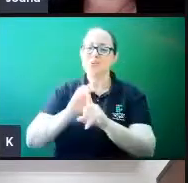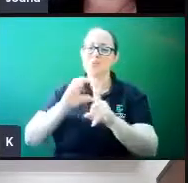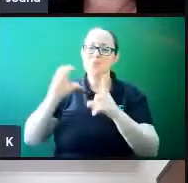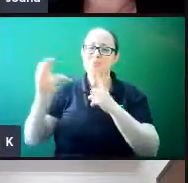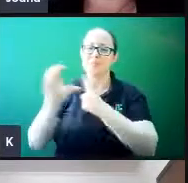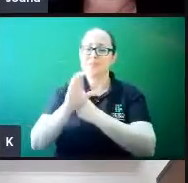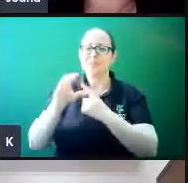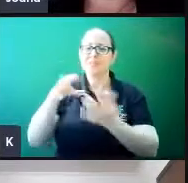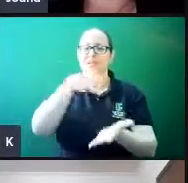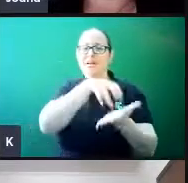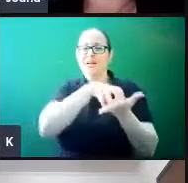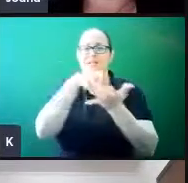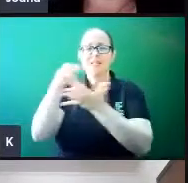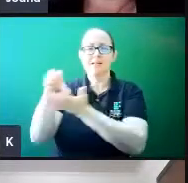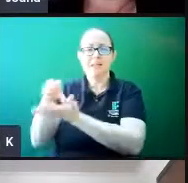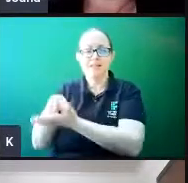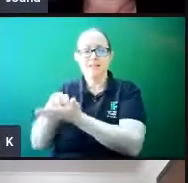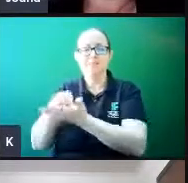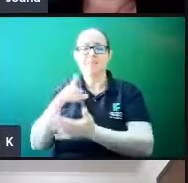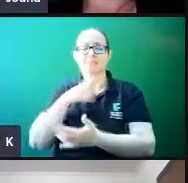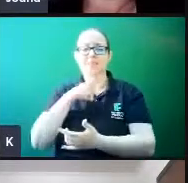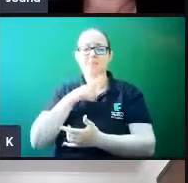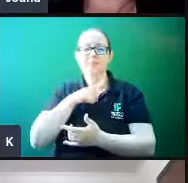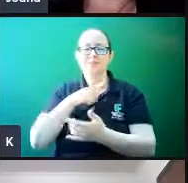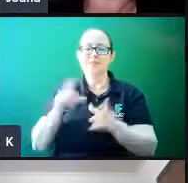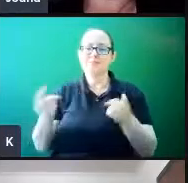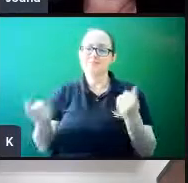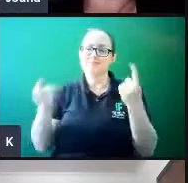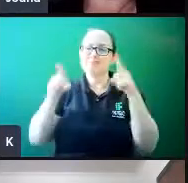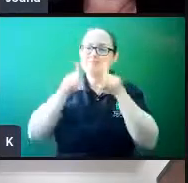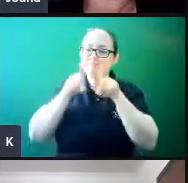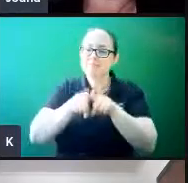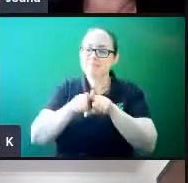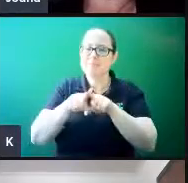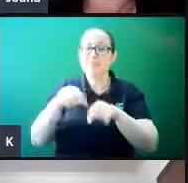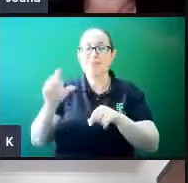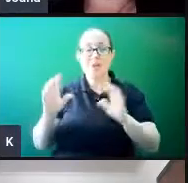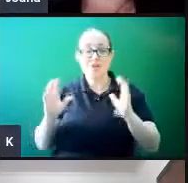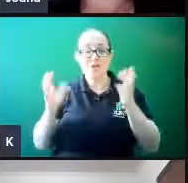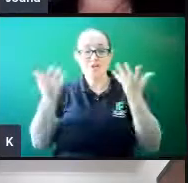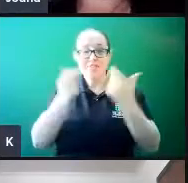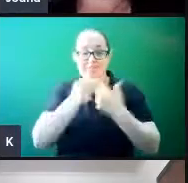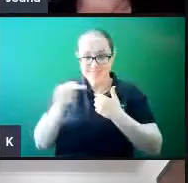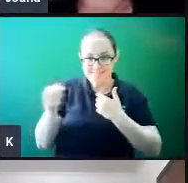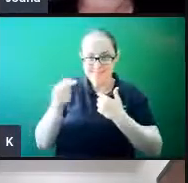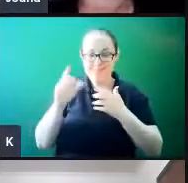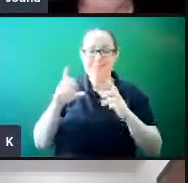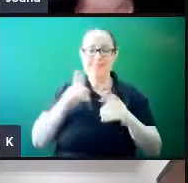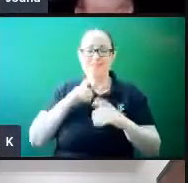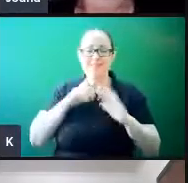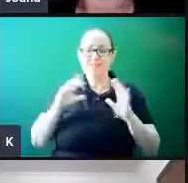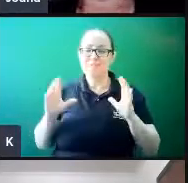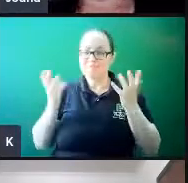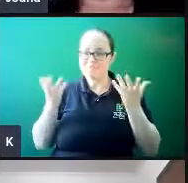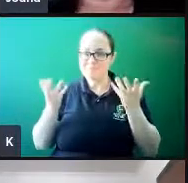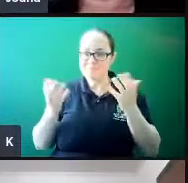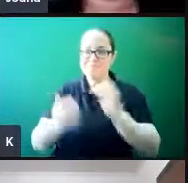os dois campos aí que também se colocaram à disposição para que esse evento pudesse acontecer. Bom, eu